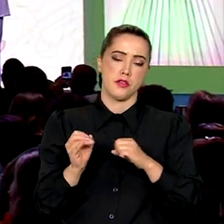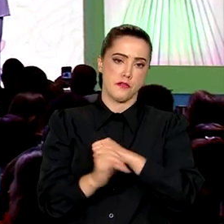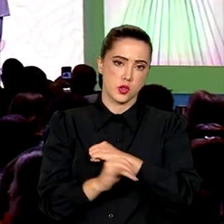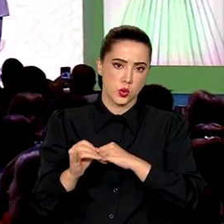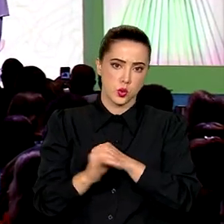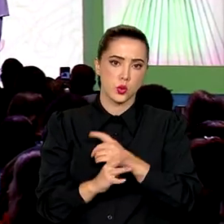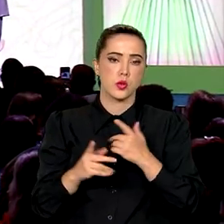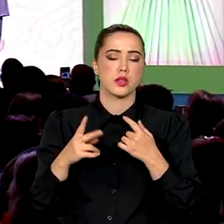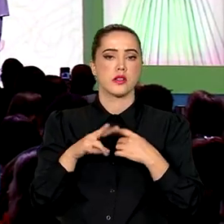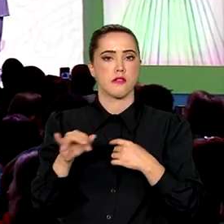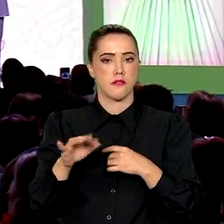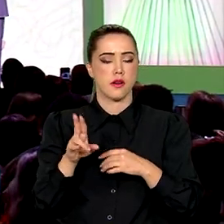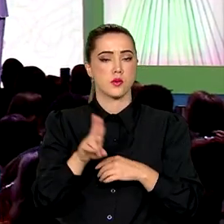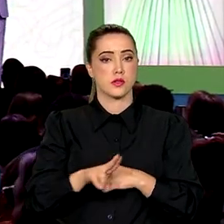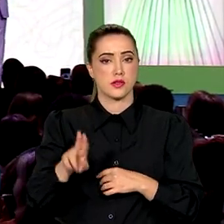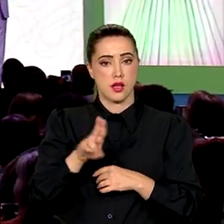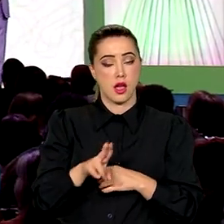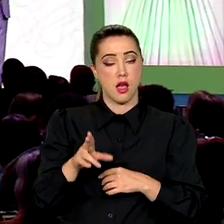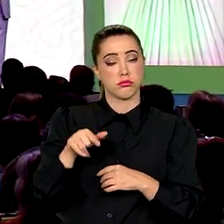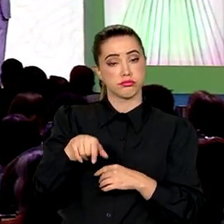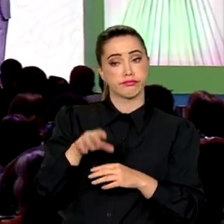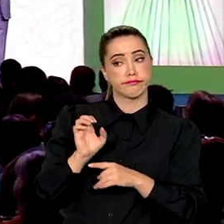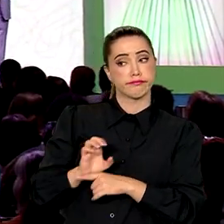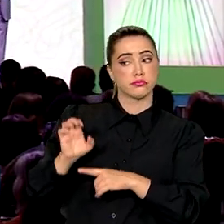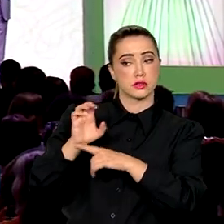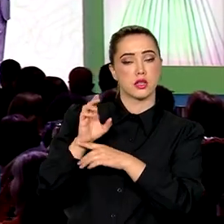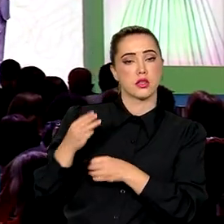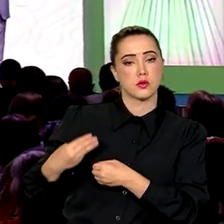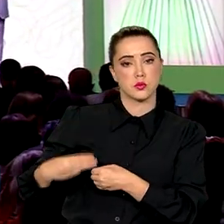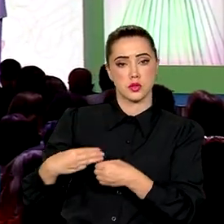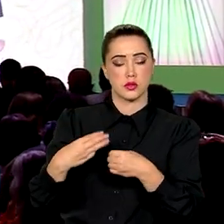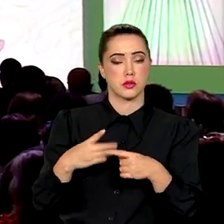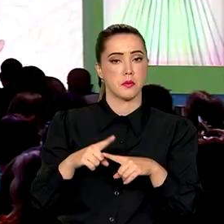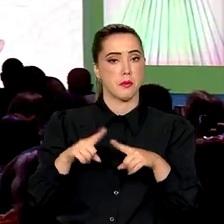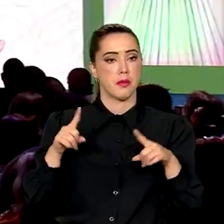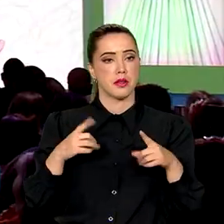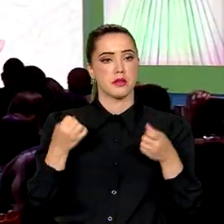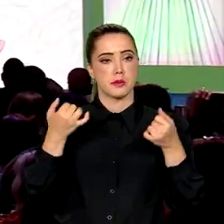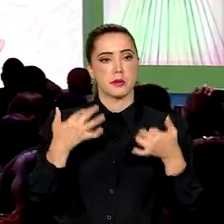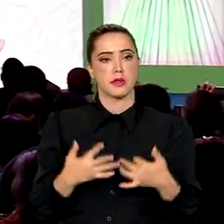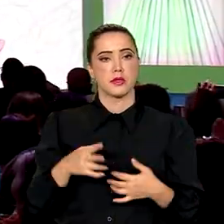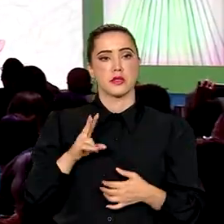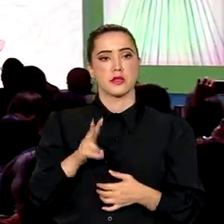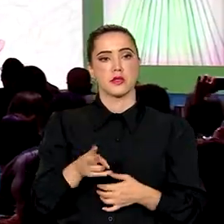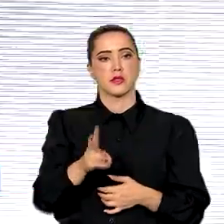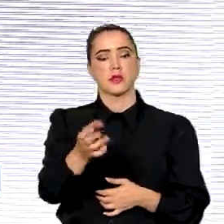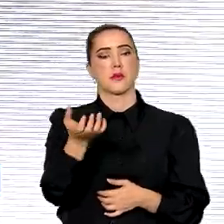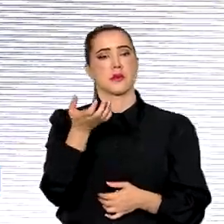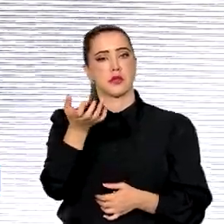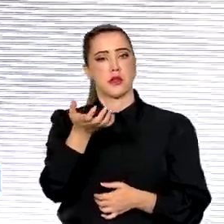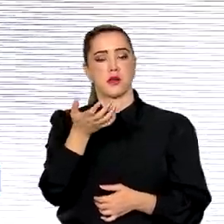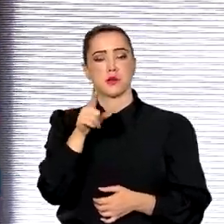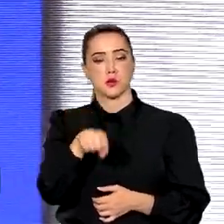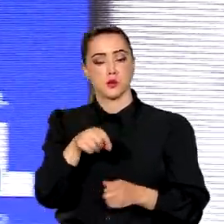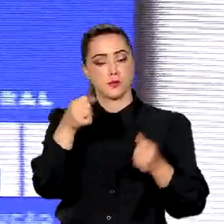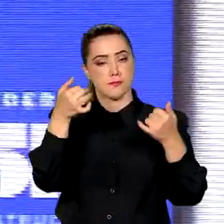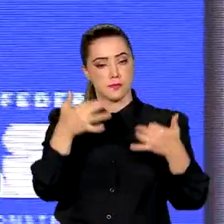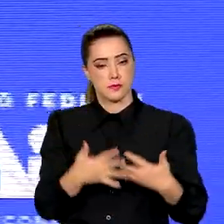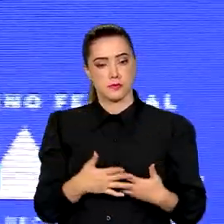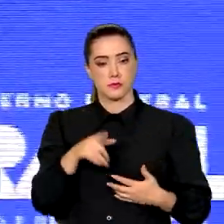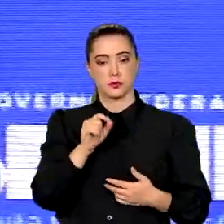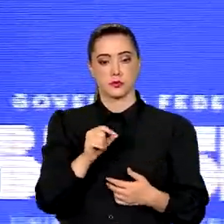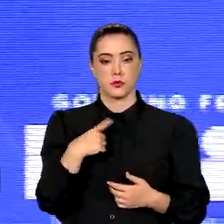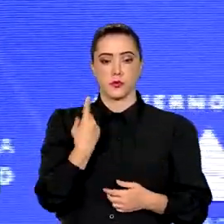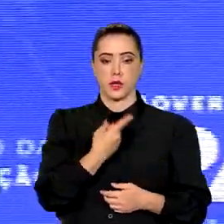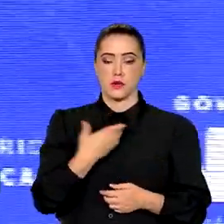estados e municípios. Mas dizer que eu quero sempre deixar registrado,